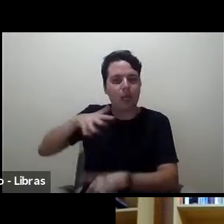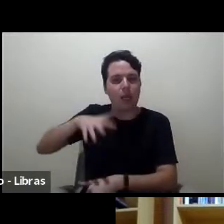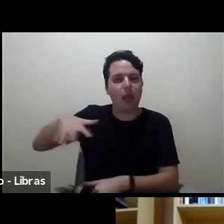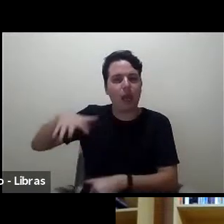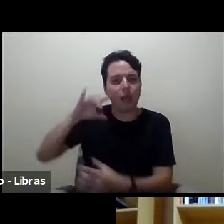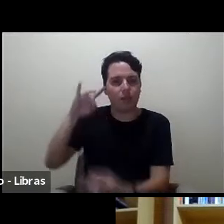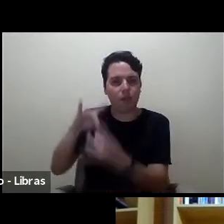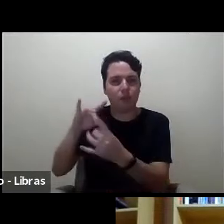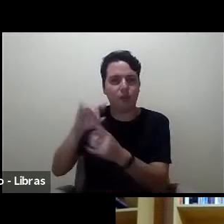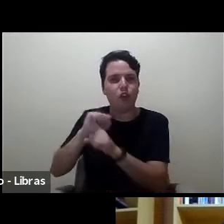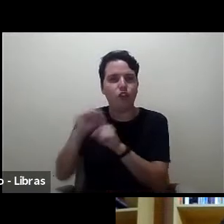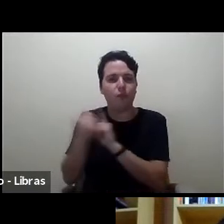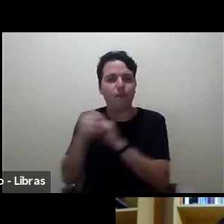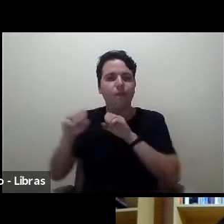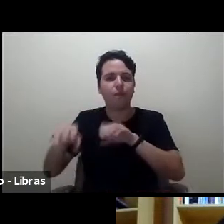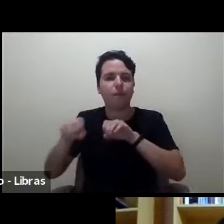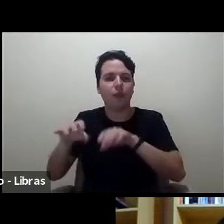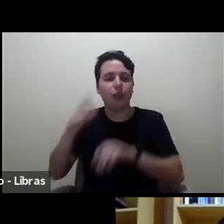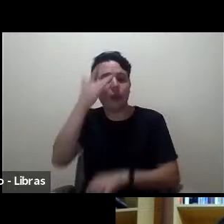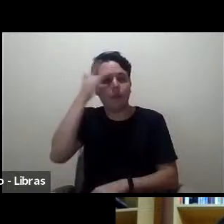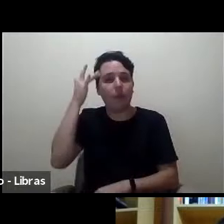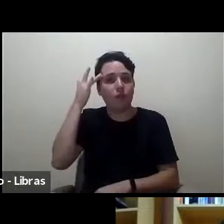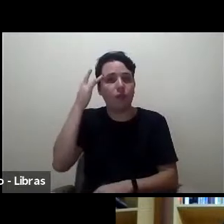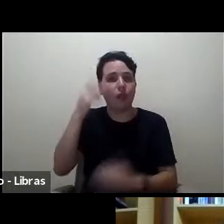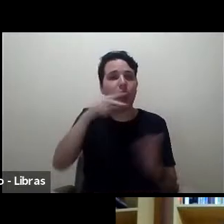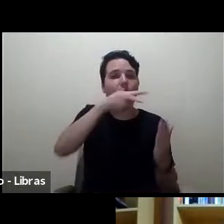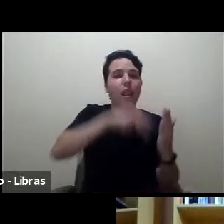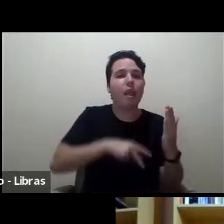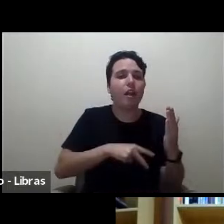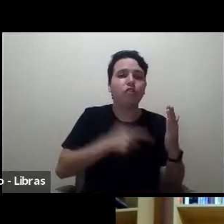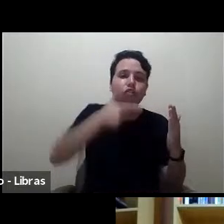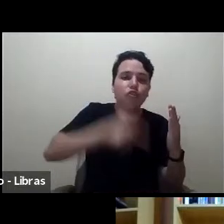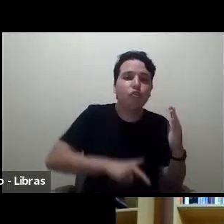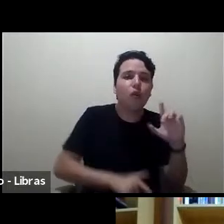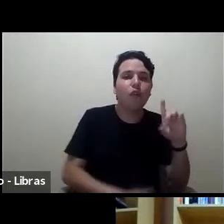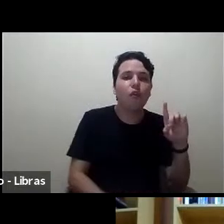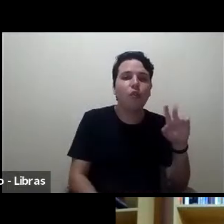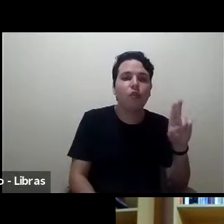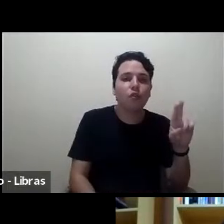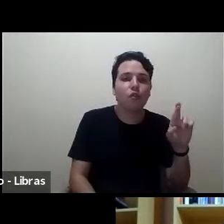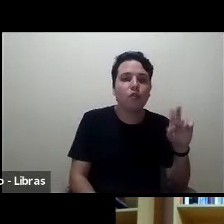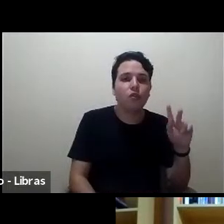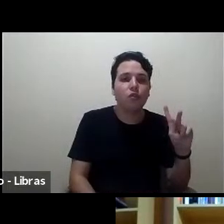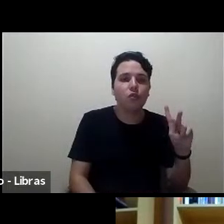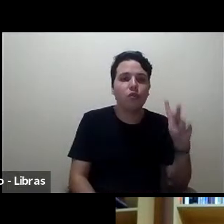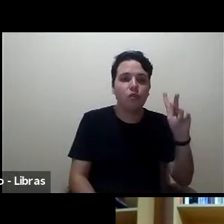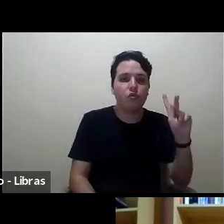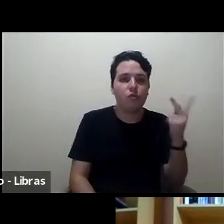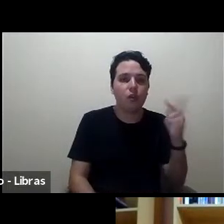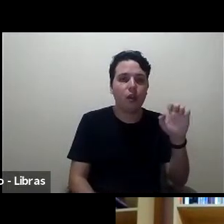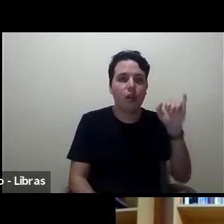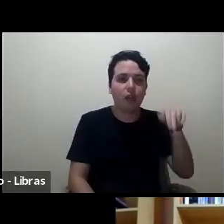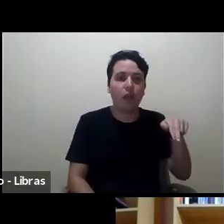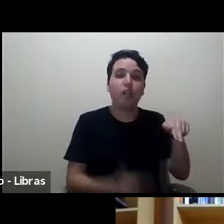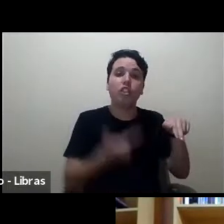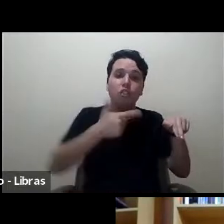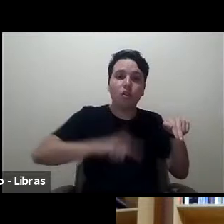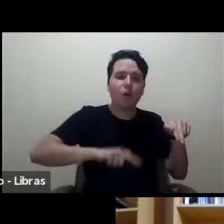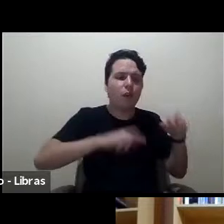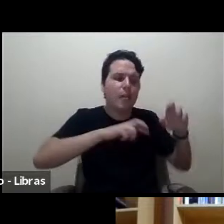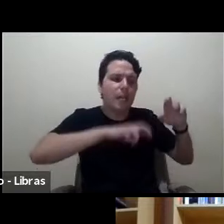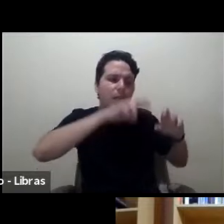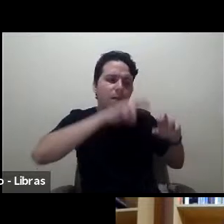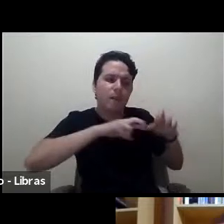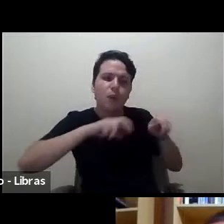sociologia da educação, gente relendo Durkheim, por exemplo, e fazendo revisões da leitura de Durkheim, por exemplo,